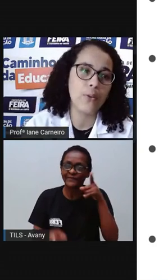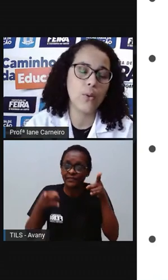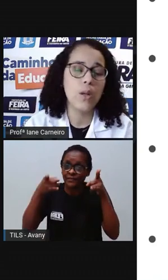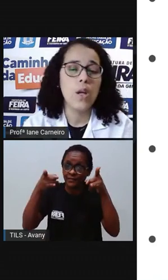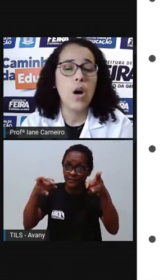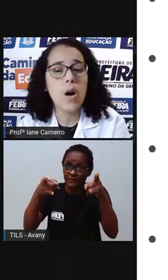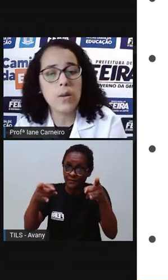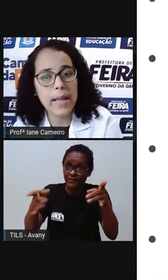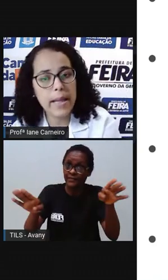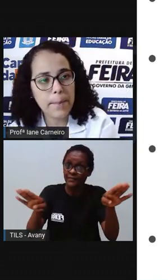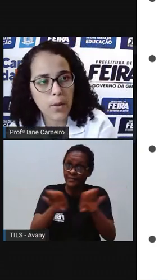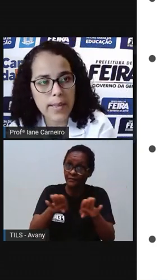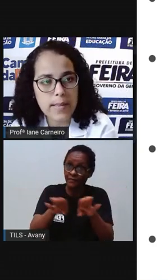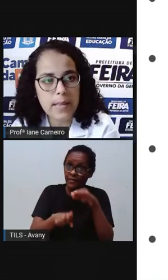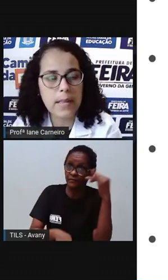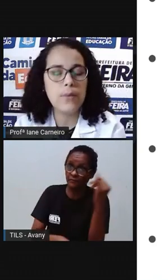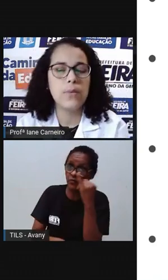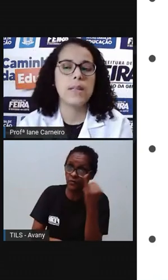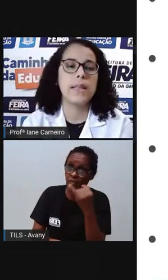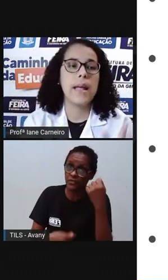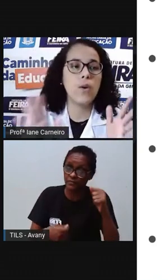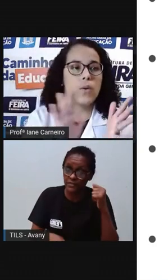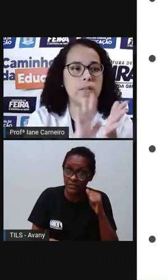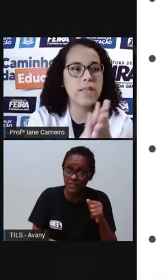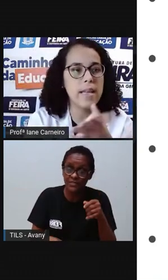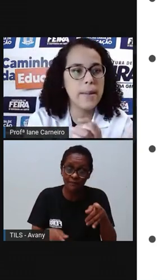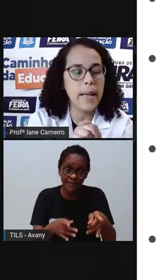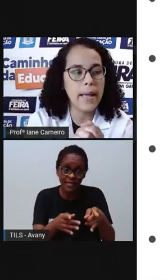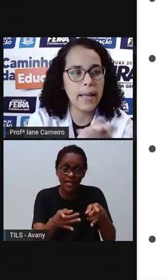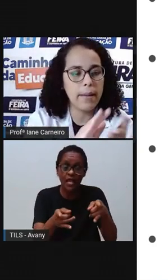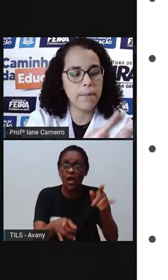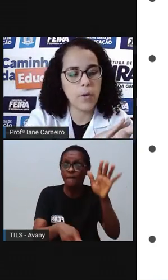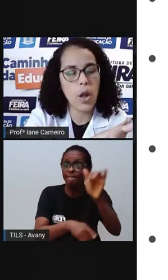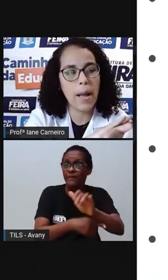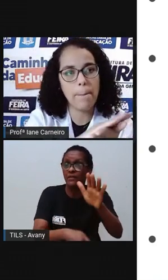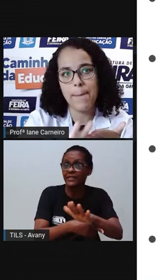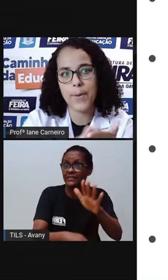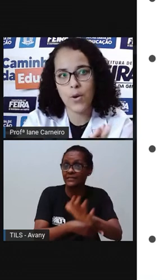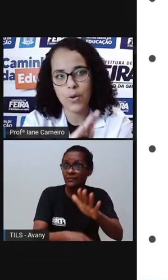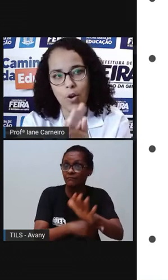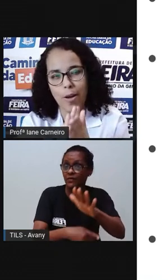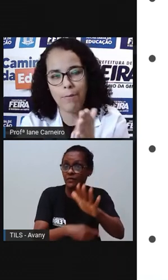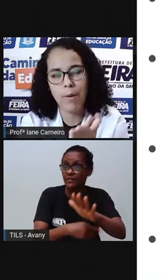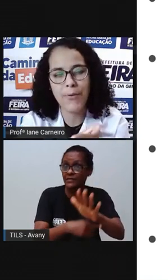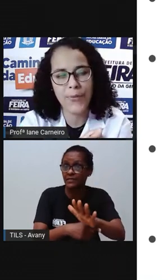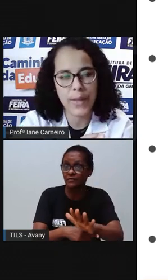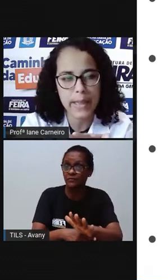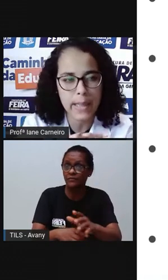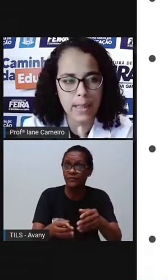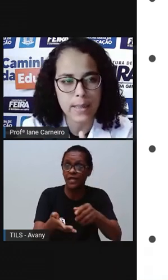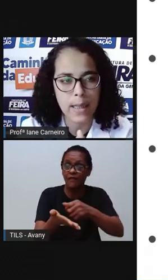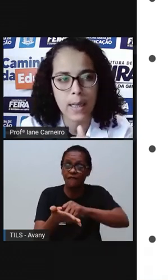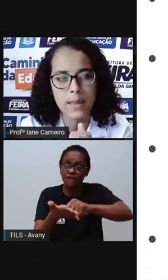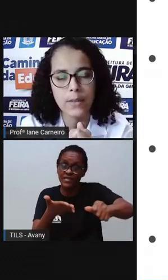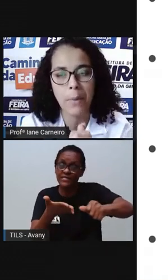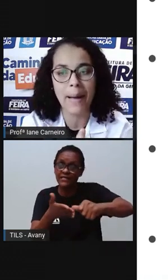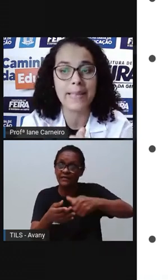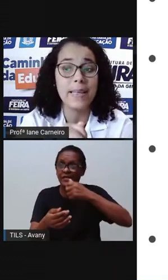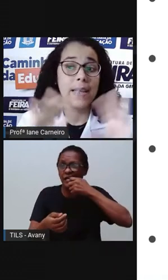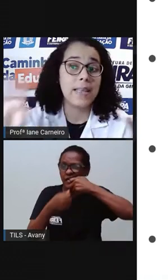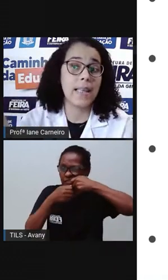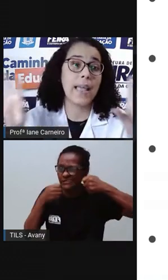como a Pró falou, ou terem proteção, né, ou terem, a Pró colocava uma fita na